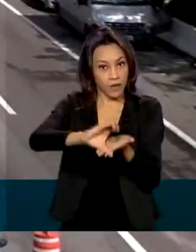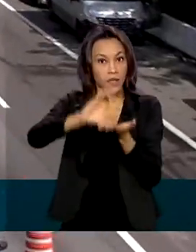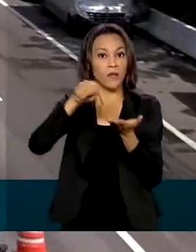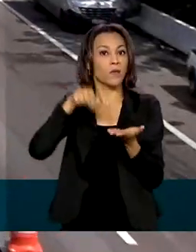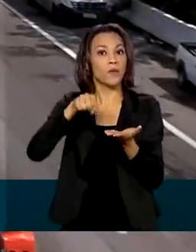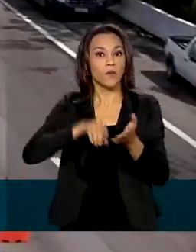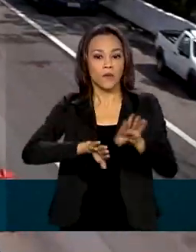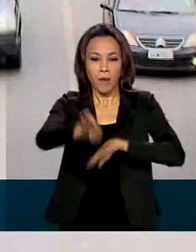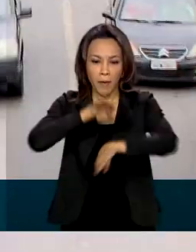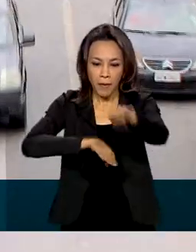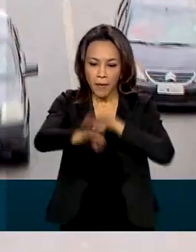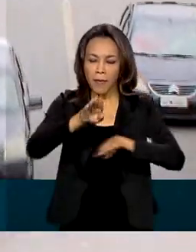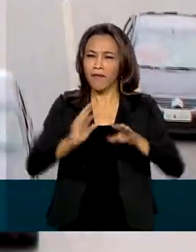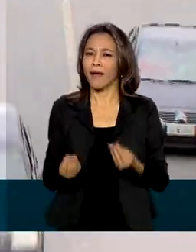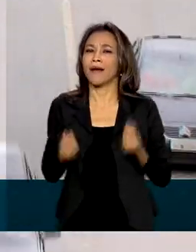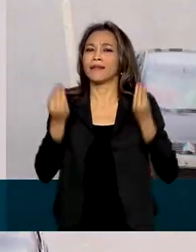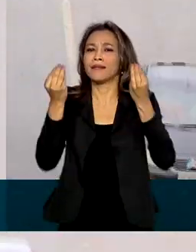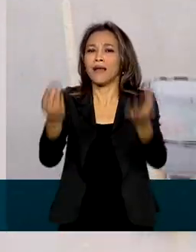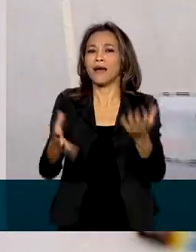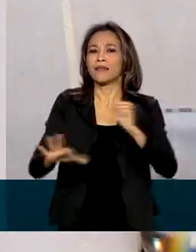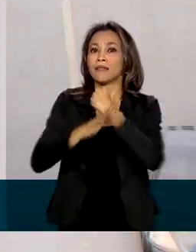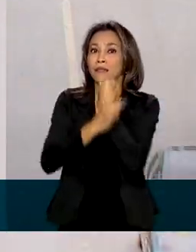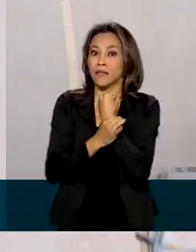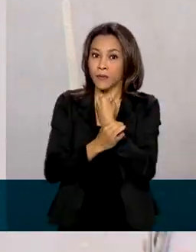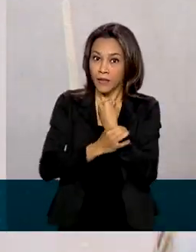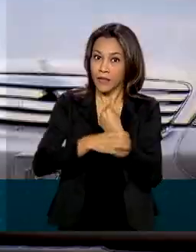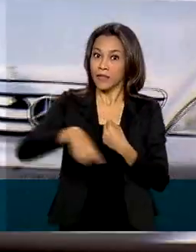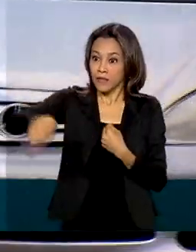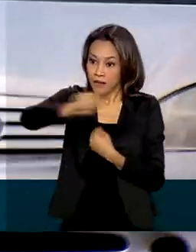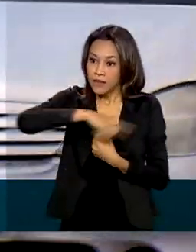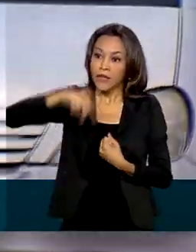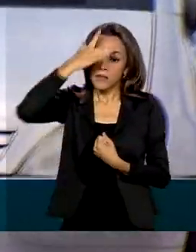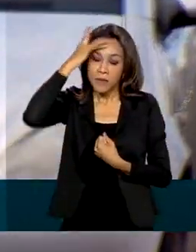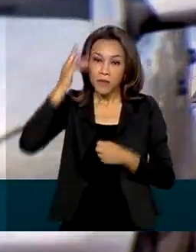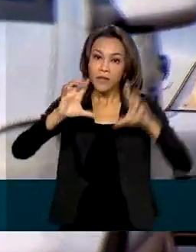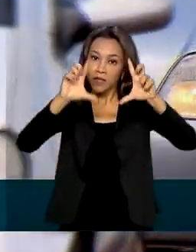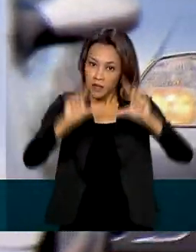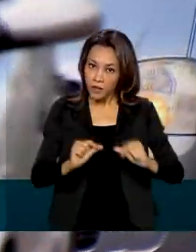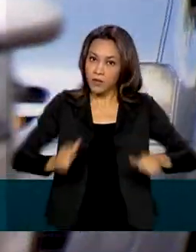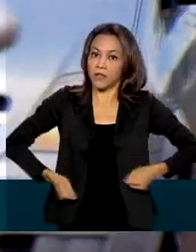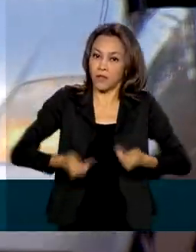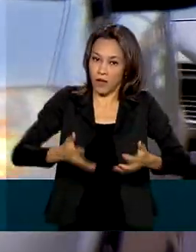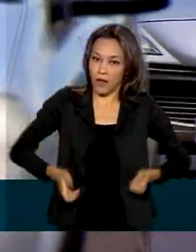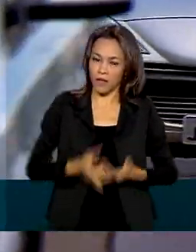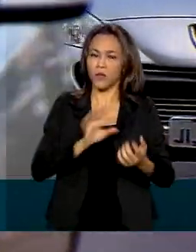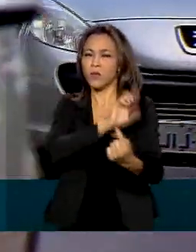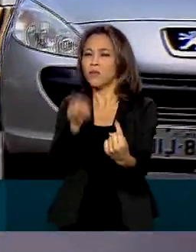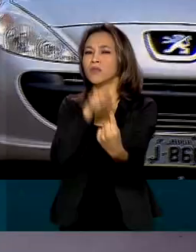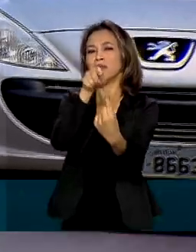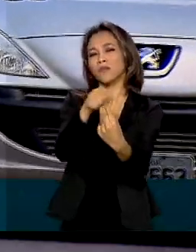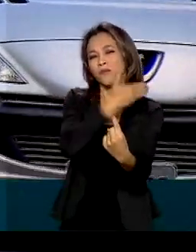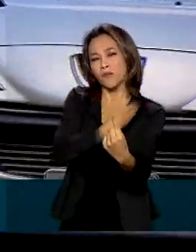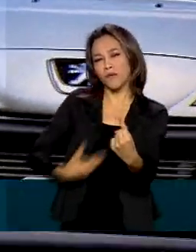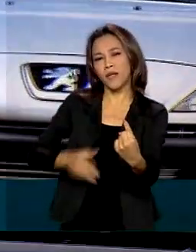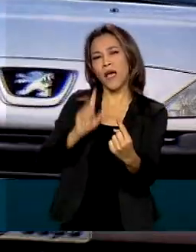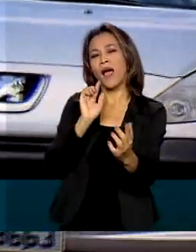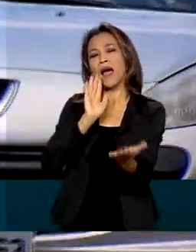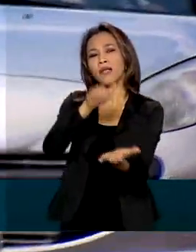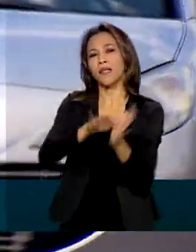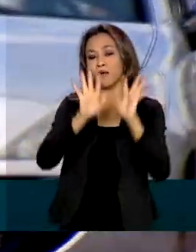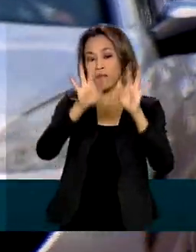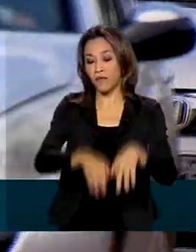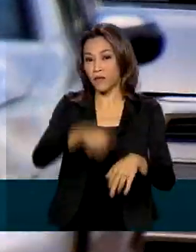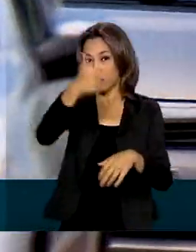trazer mais segurança aos proprietários e reduzir custos. A meta do governo é que até o fim do primeiro semestre já